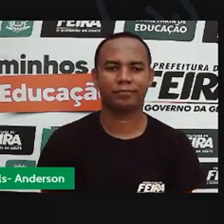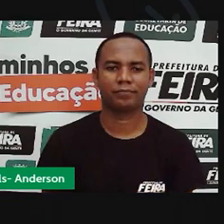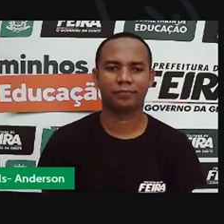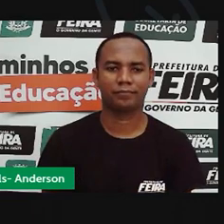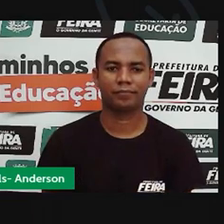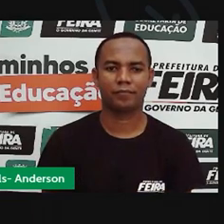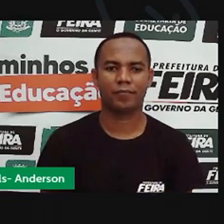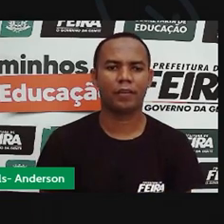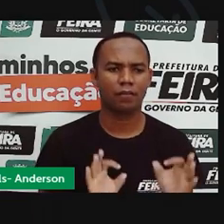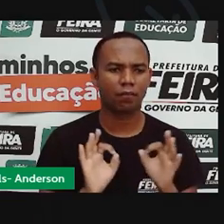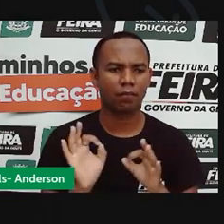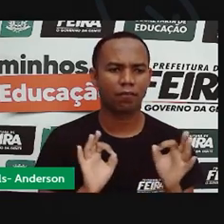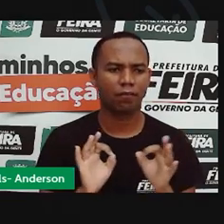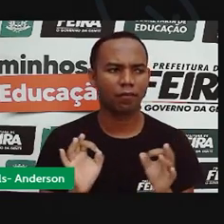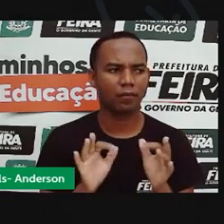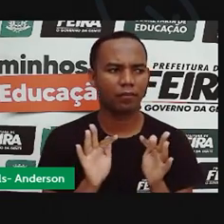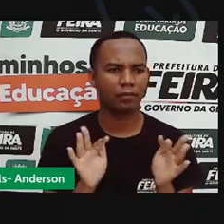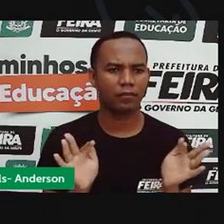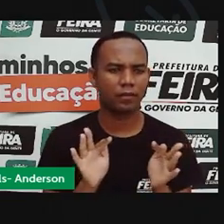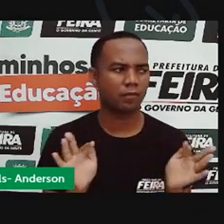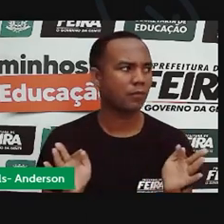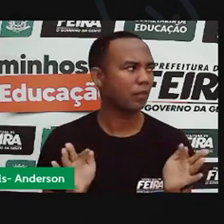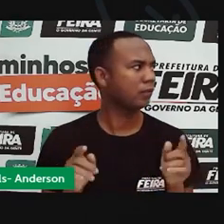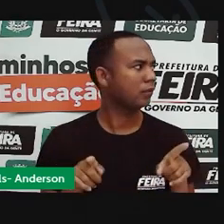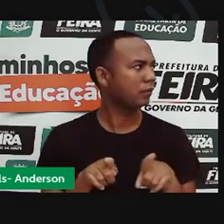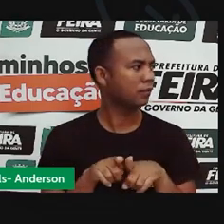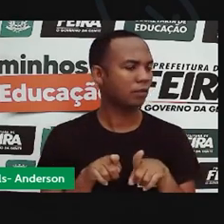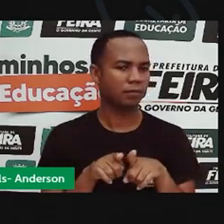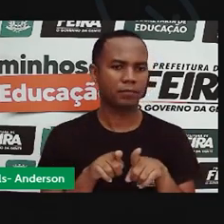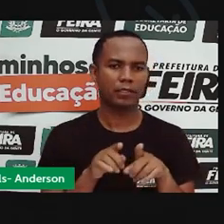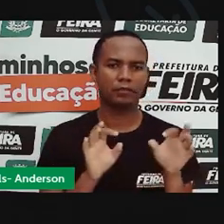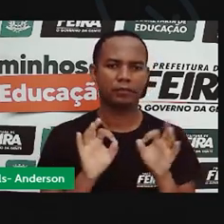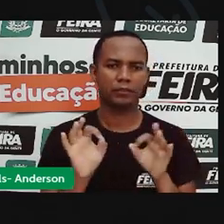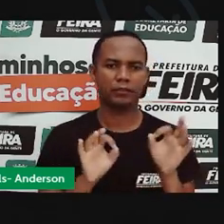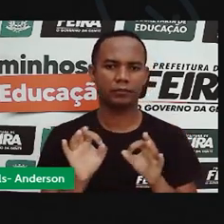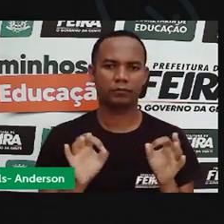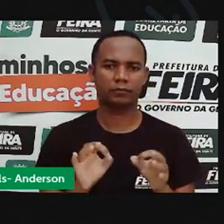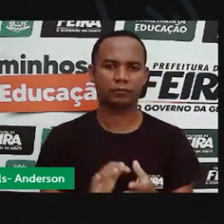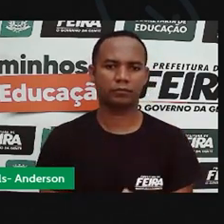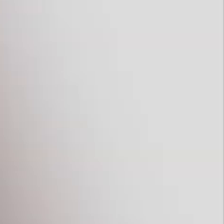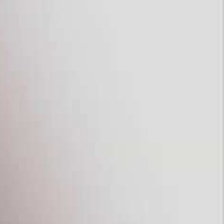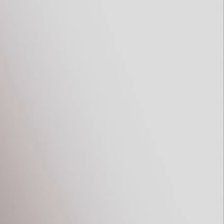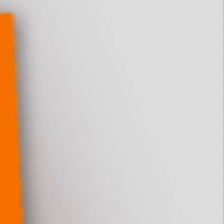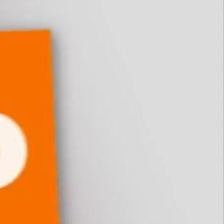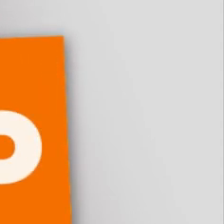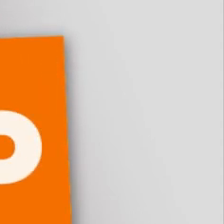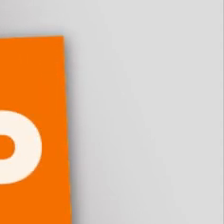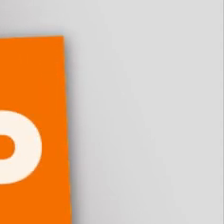materiais reciclados sem gastar absolutamente nada. Vamos lá? Pois é.